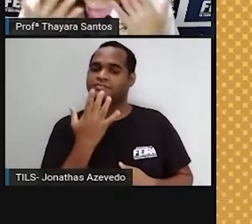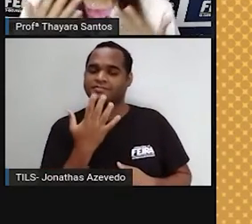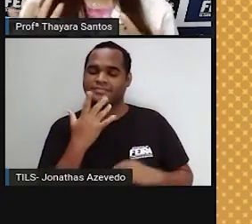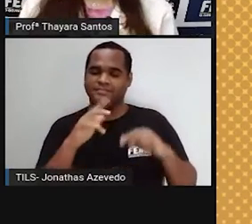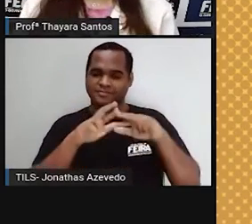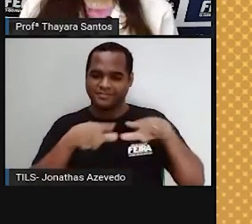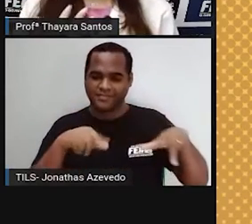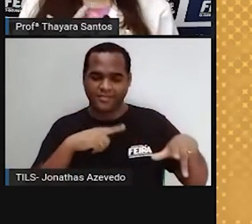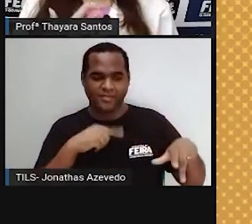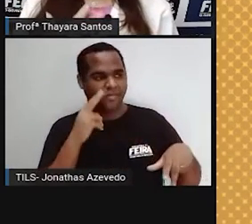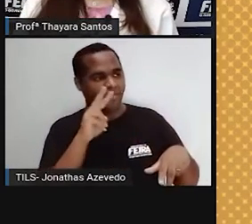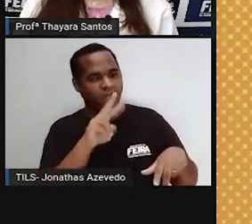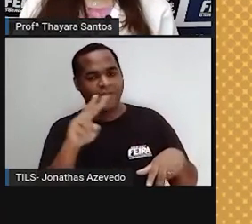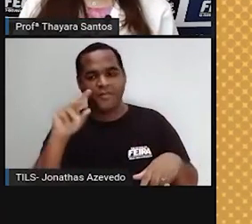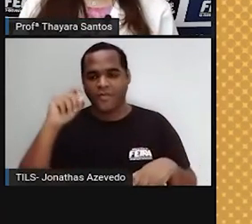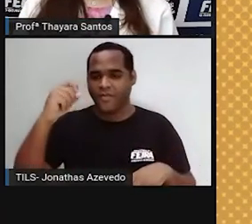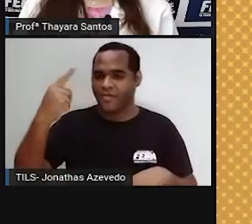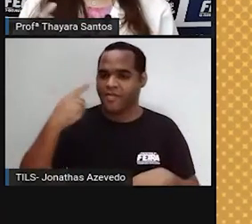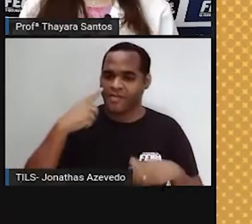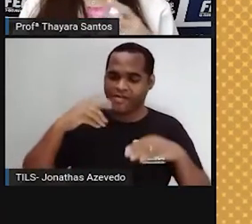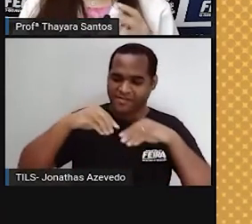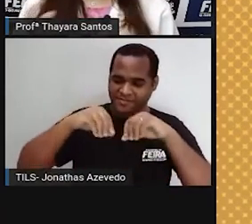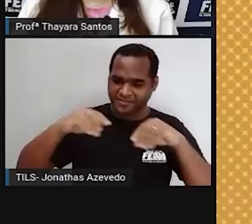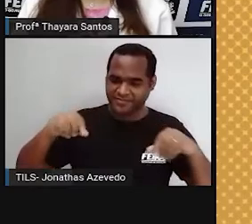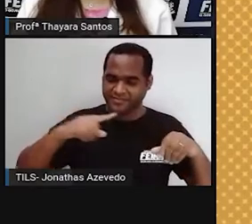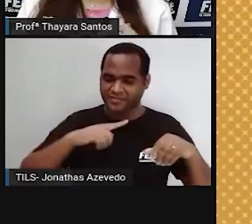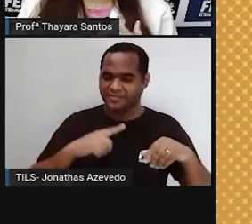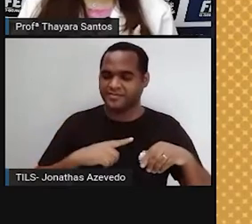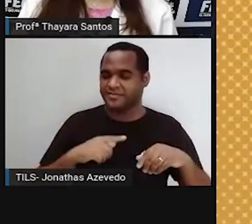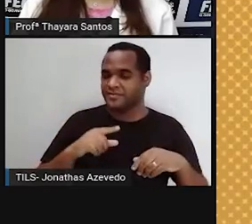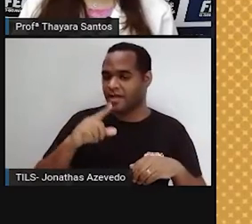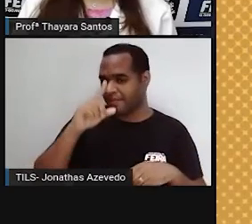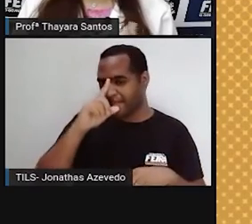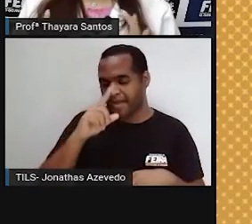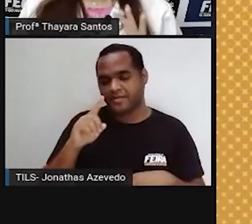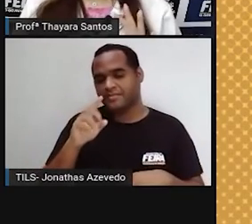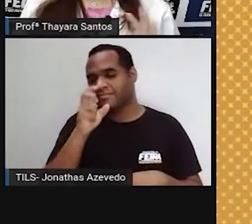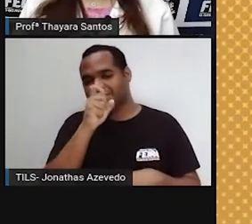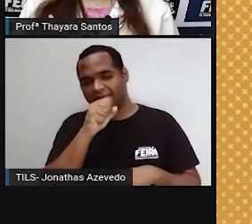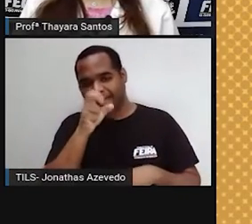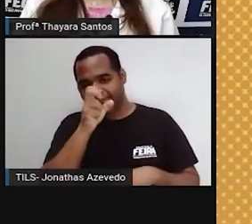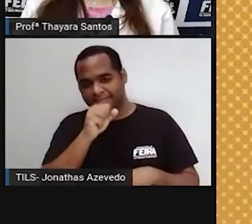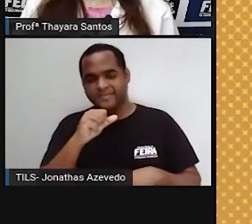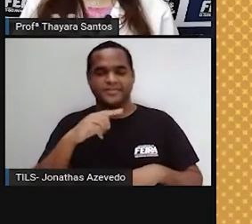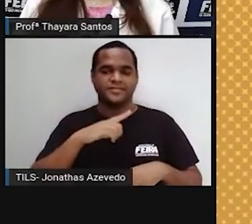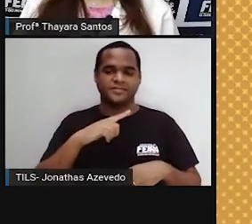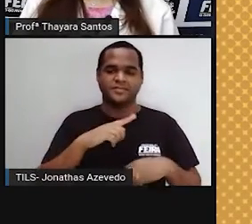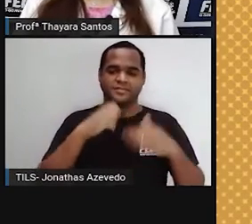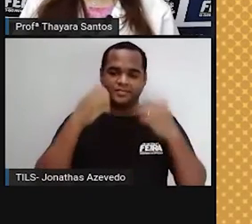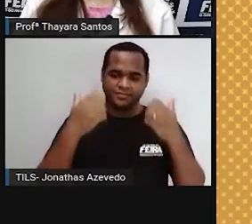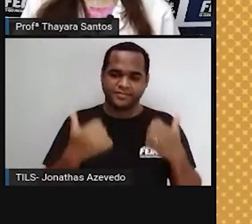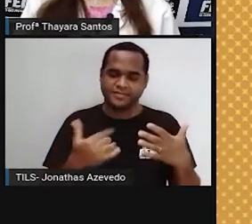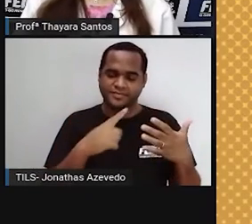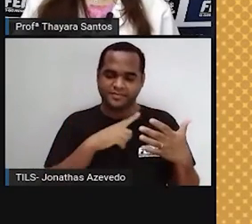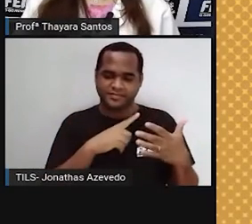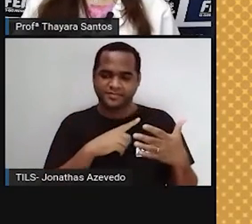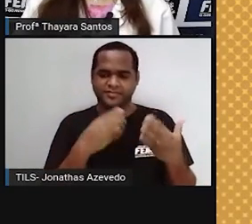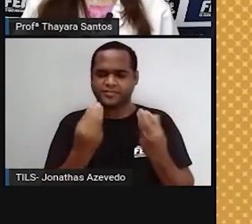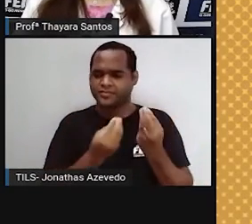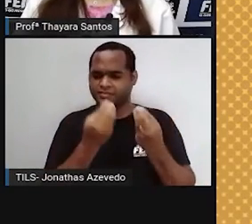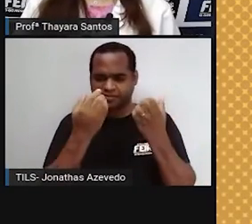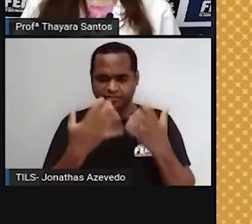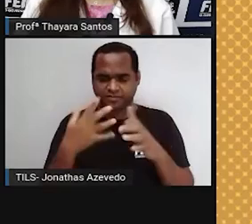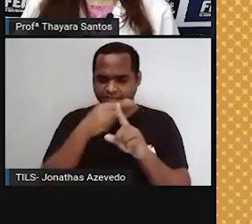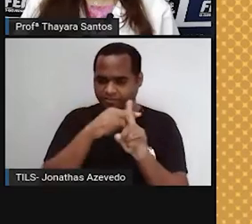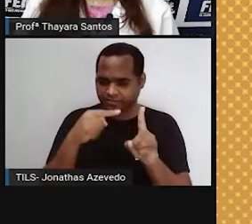enxerga do sol aqui da Terra, nessa coloração mais amarelada, mais alaranjada, a gente estima que ele tá mais ou menos aí na metade do